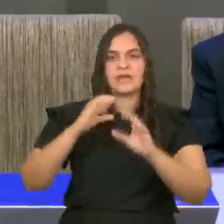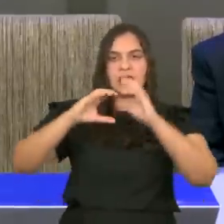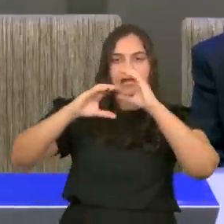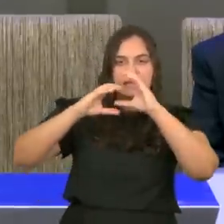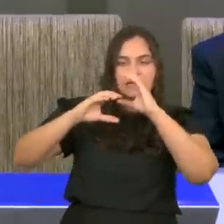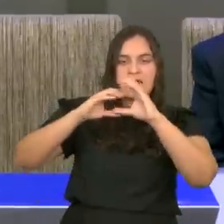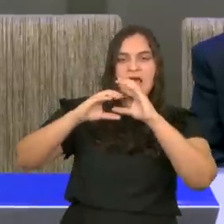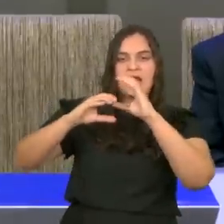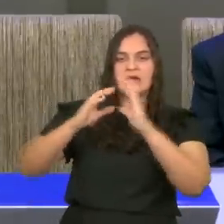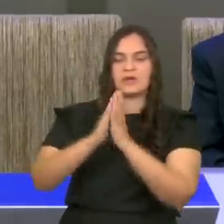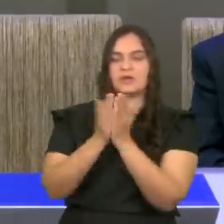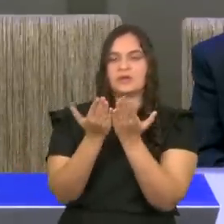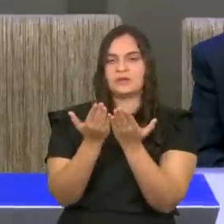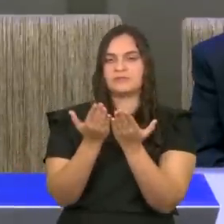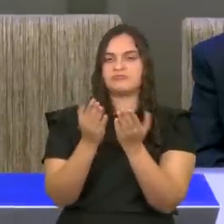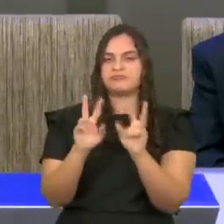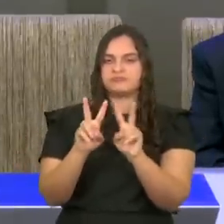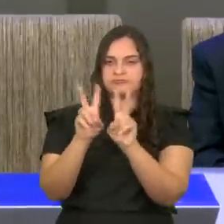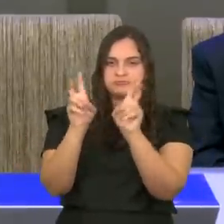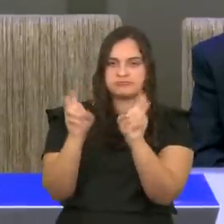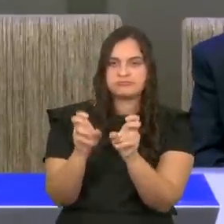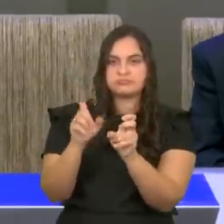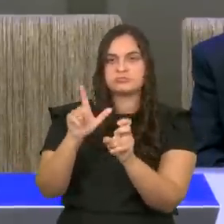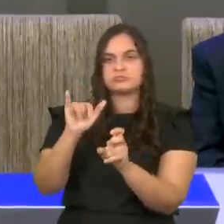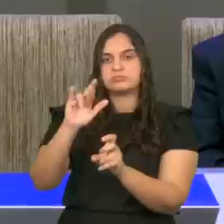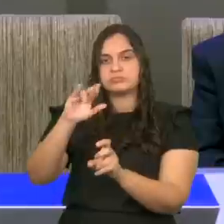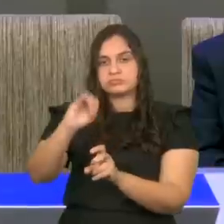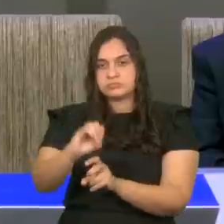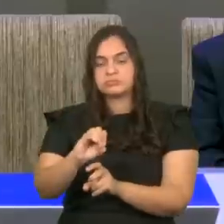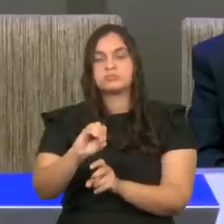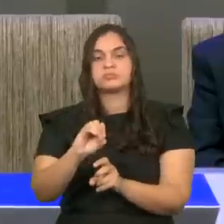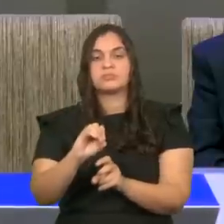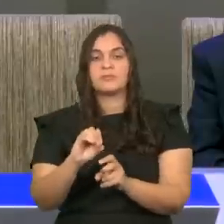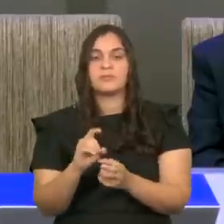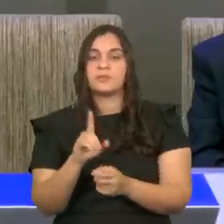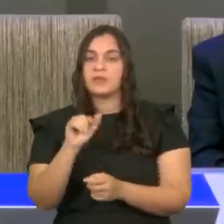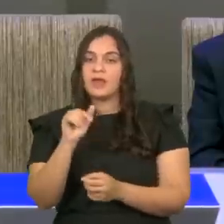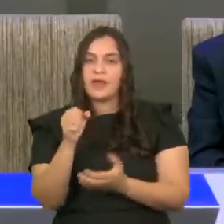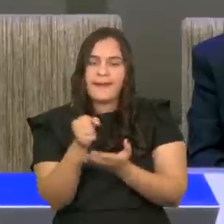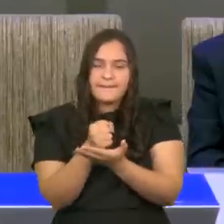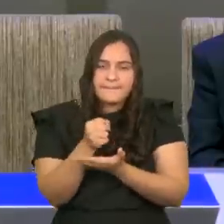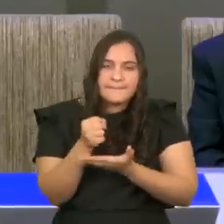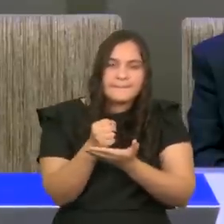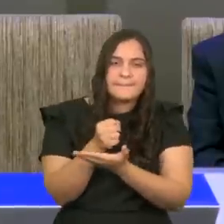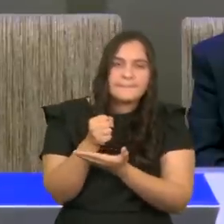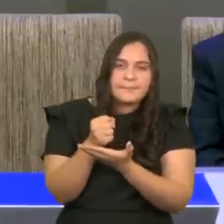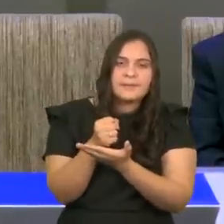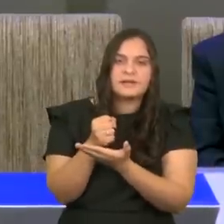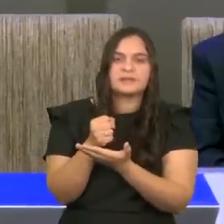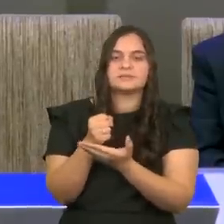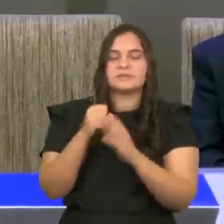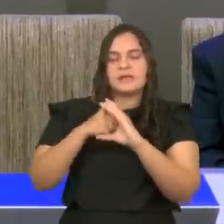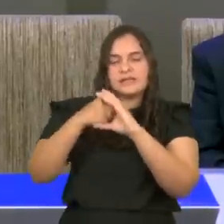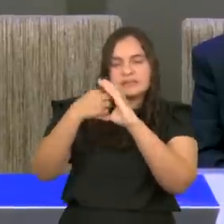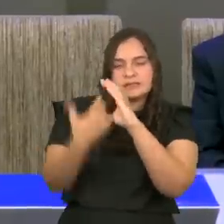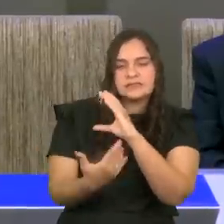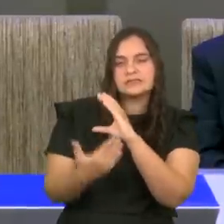lírio, como sendo característica da essência, daquele que é alcançado pelo Evangelho.